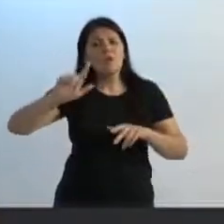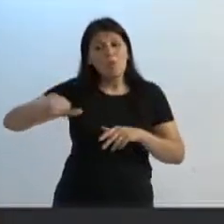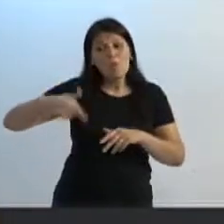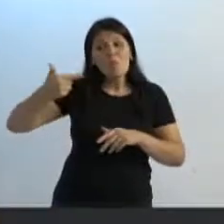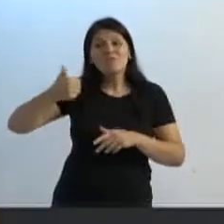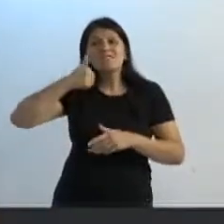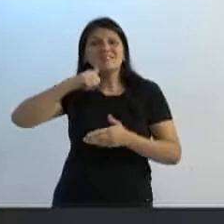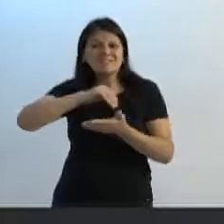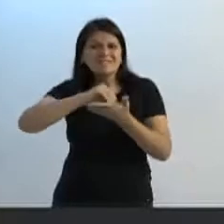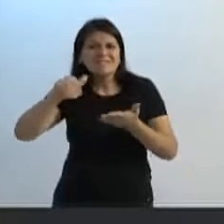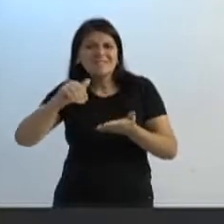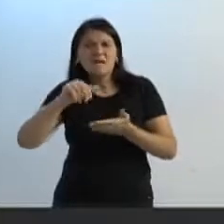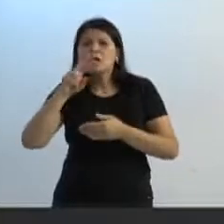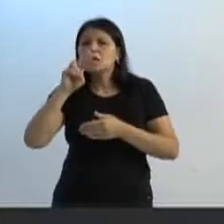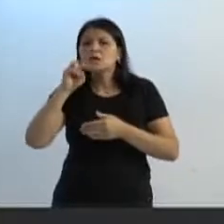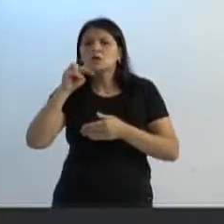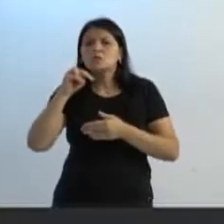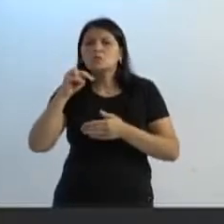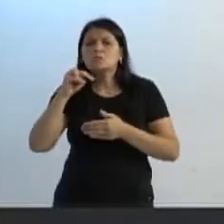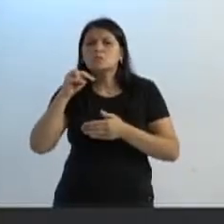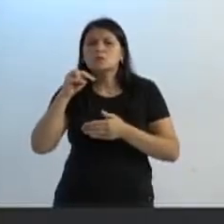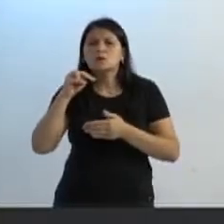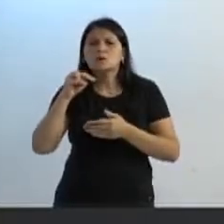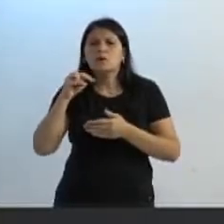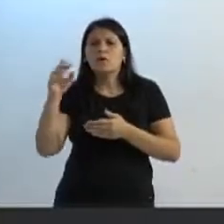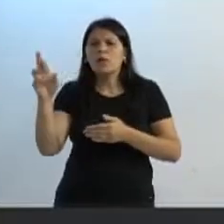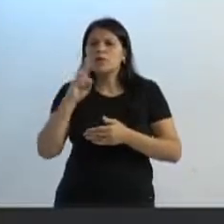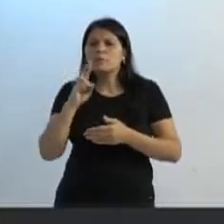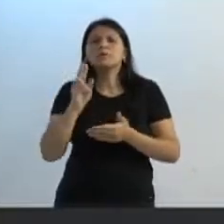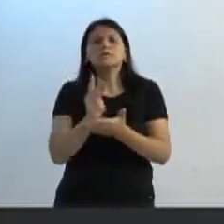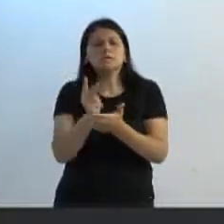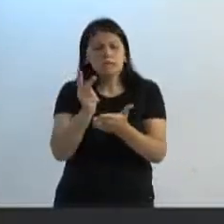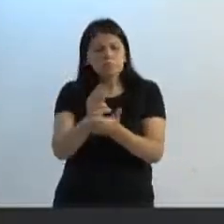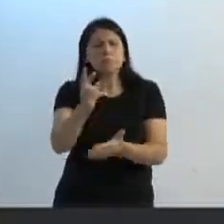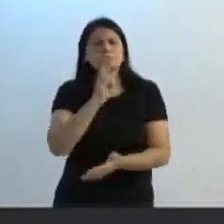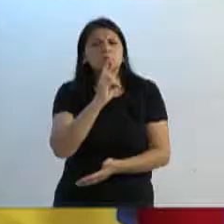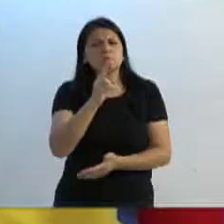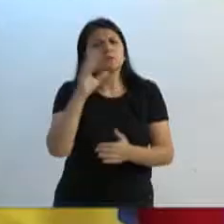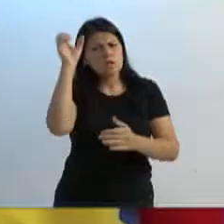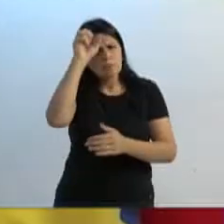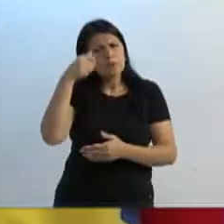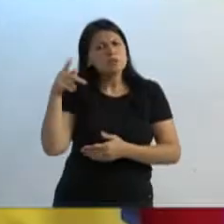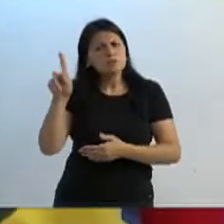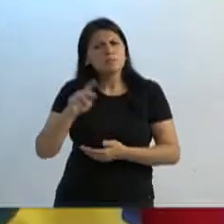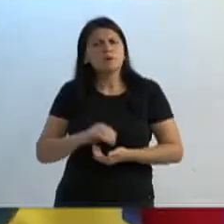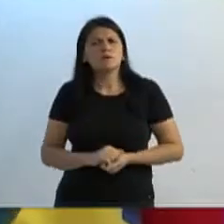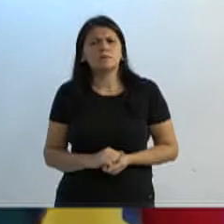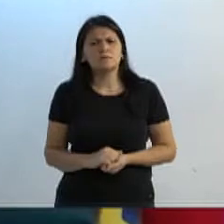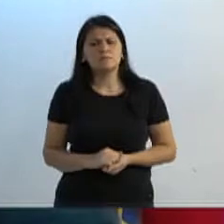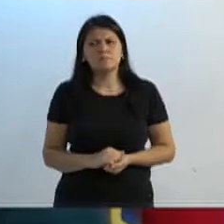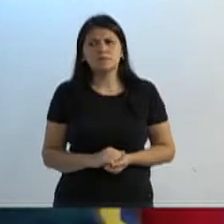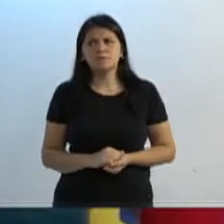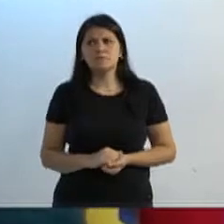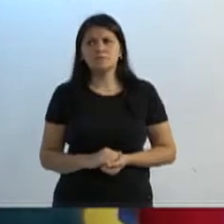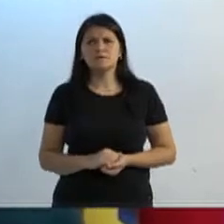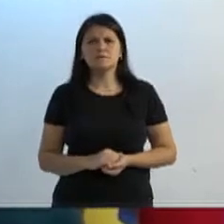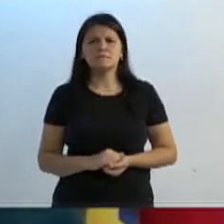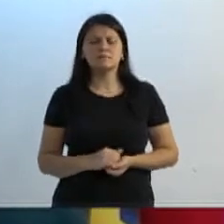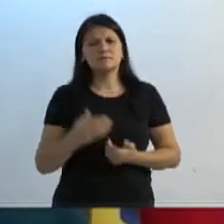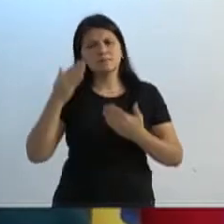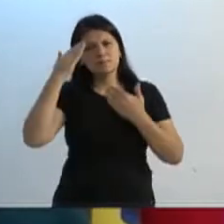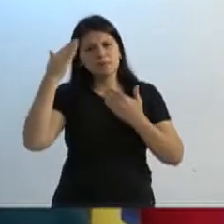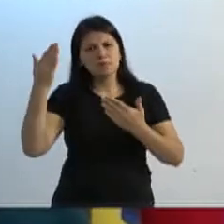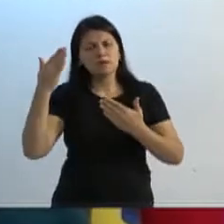nunca deixava de nos responder. Aprende com ela, o secretário Inington. Aprende com ela. Fica a dica. Obrigado, vereador. Aprecente sua fala e meu